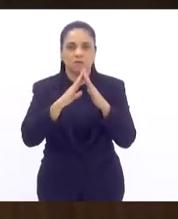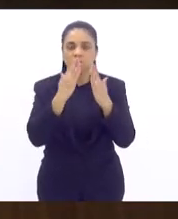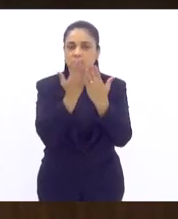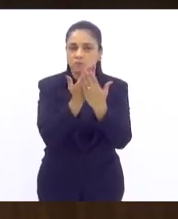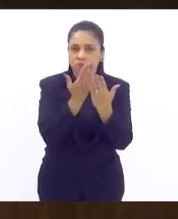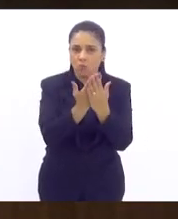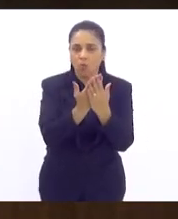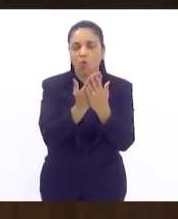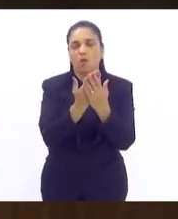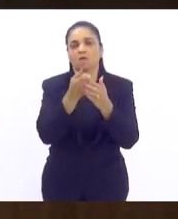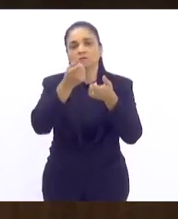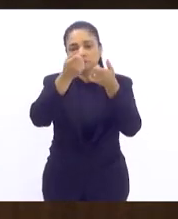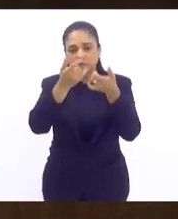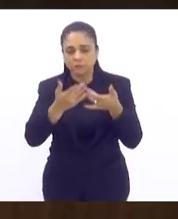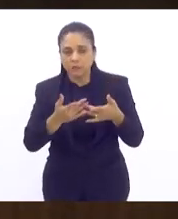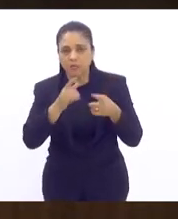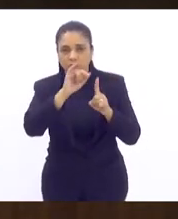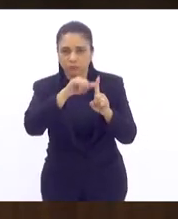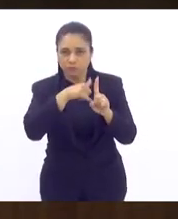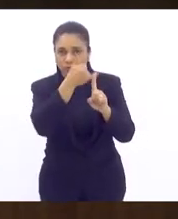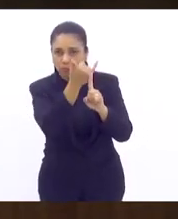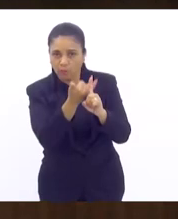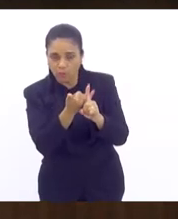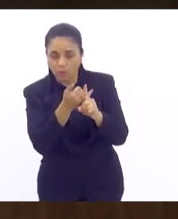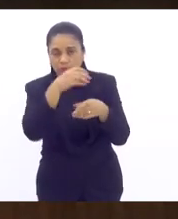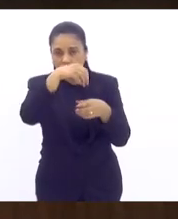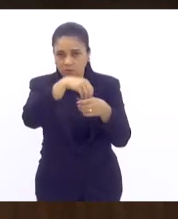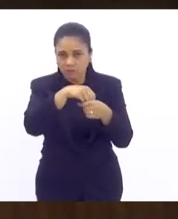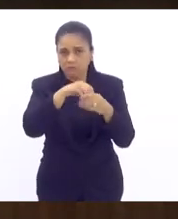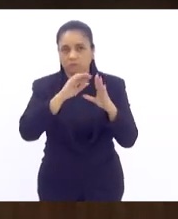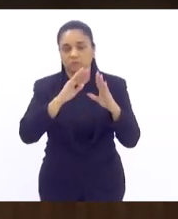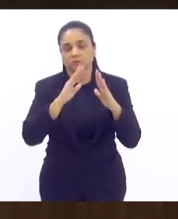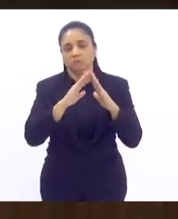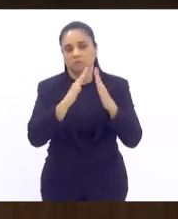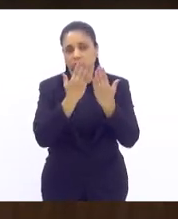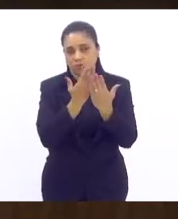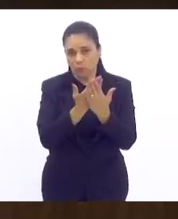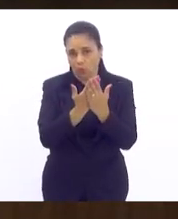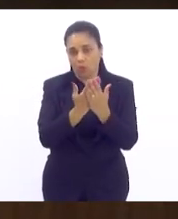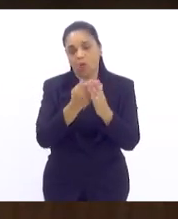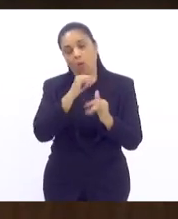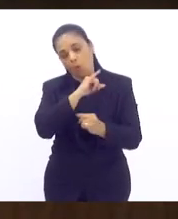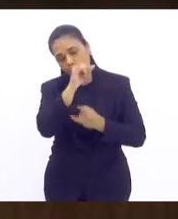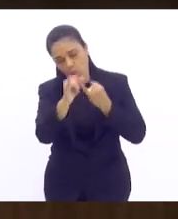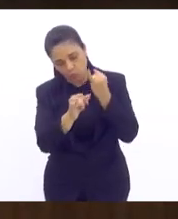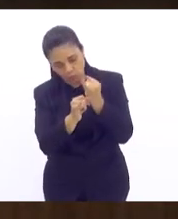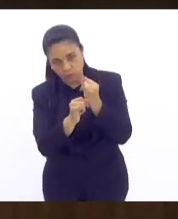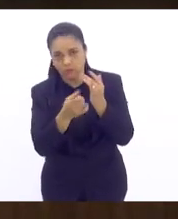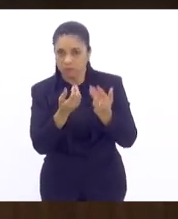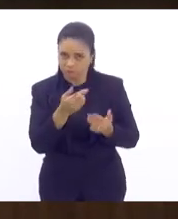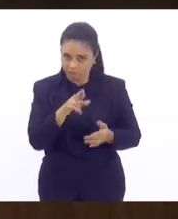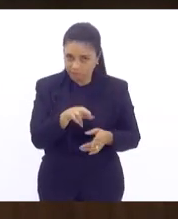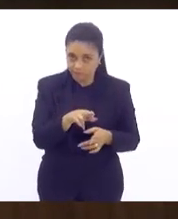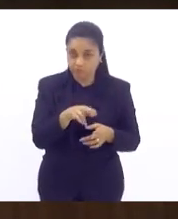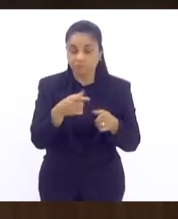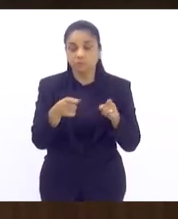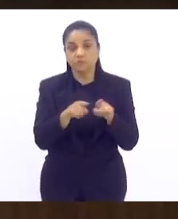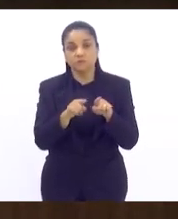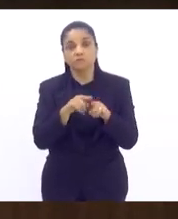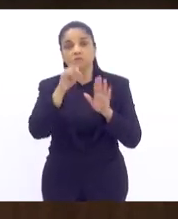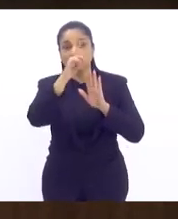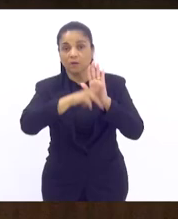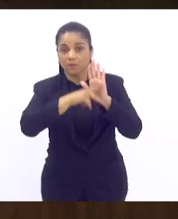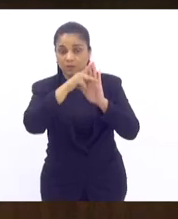e outros tipos de abuso, para se evitar isso. Então, a ideia é é de que esse projeto